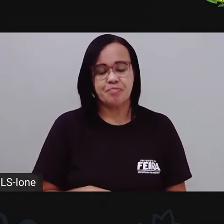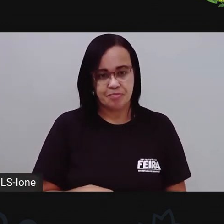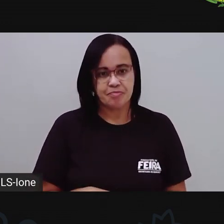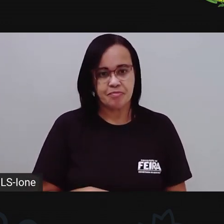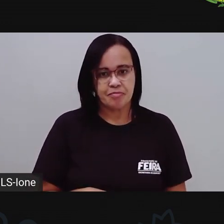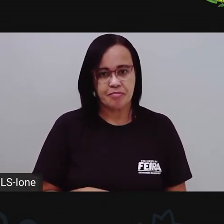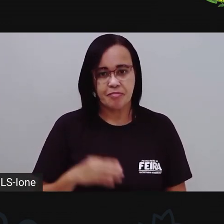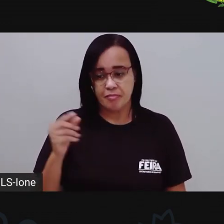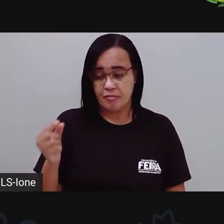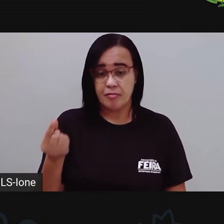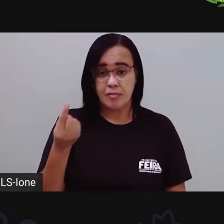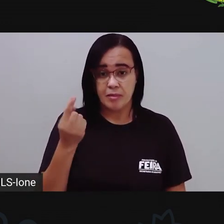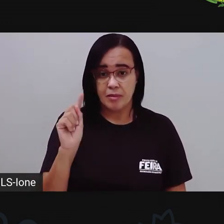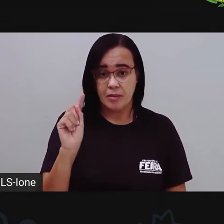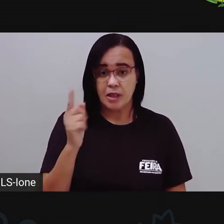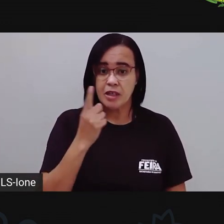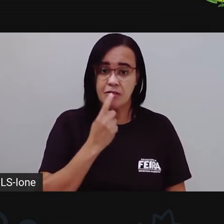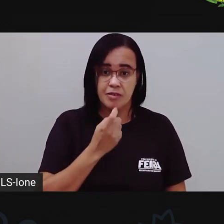coloco um pouco mais dela.